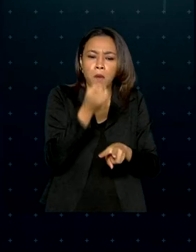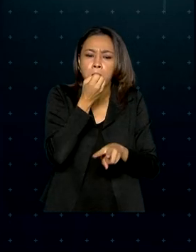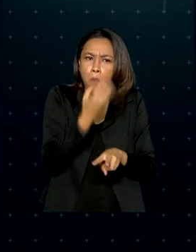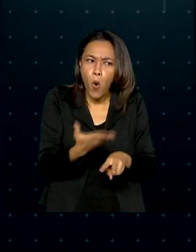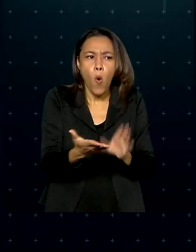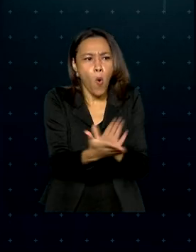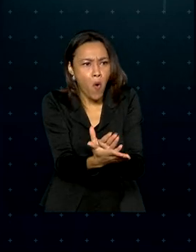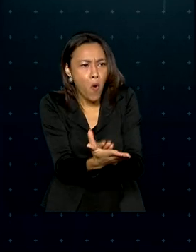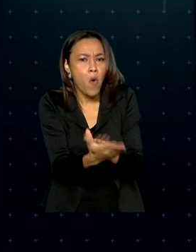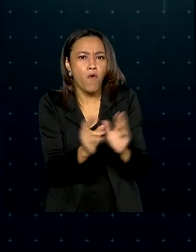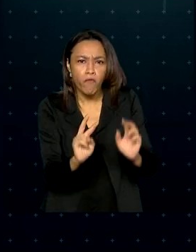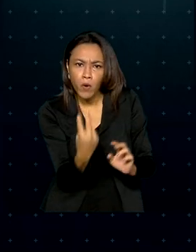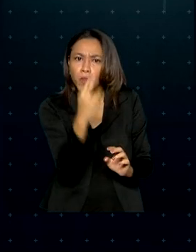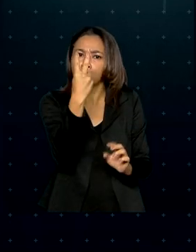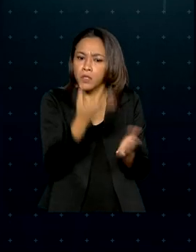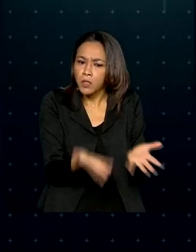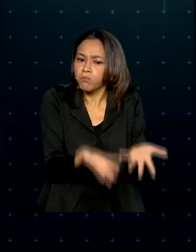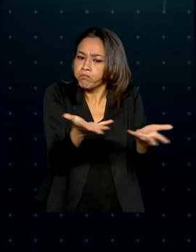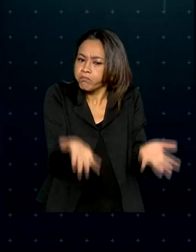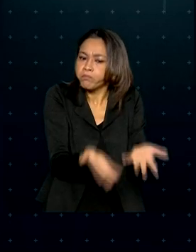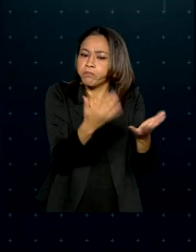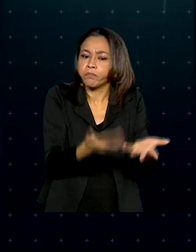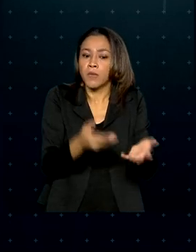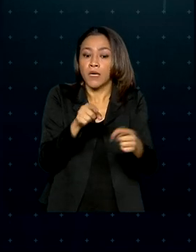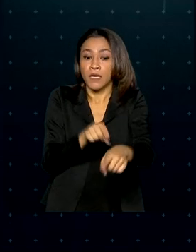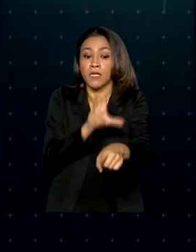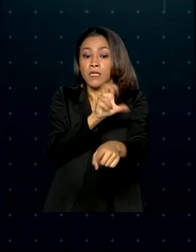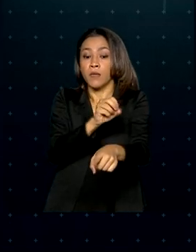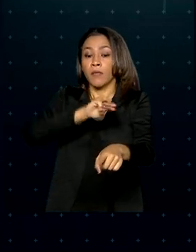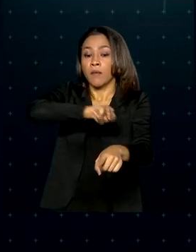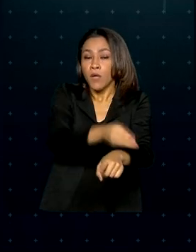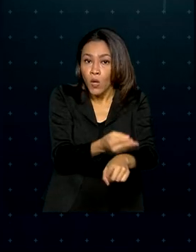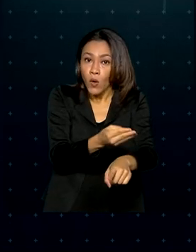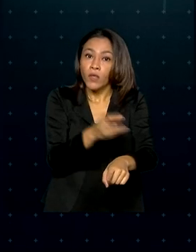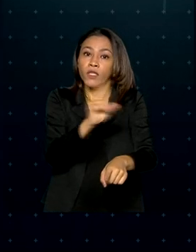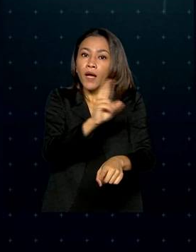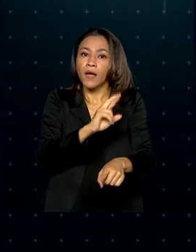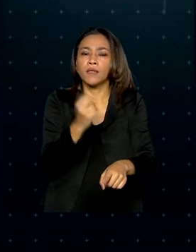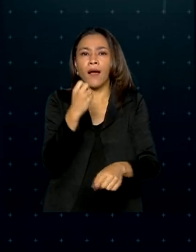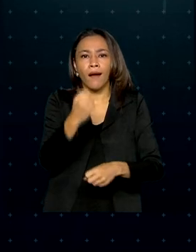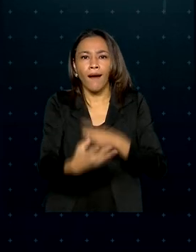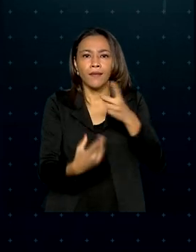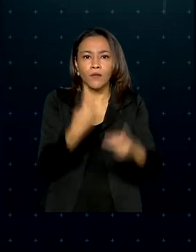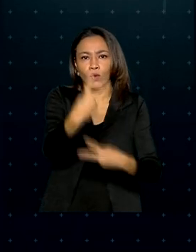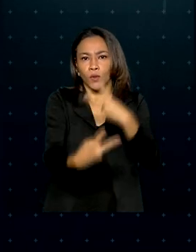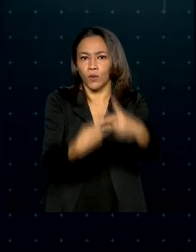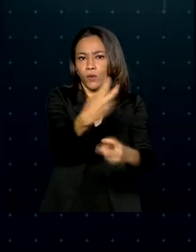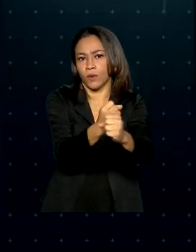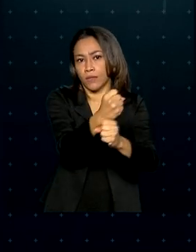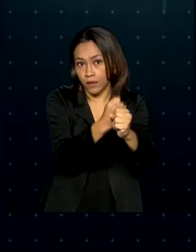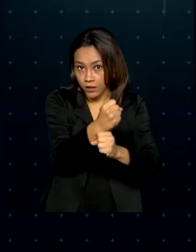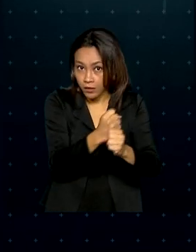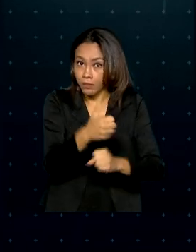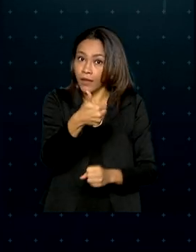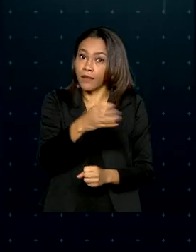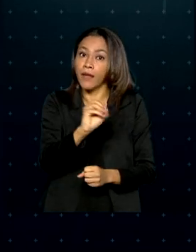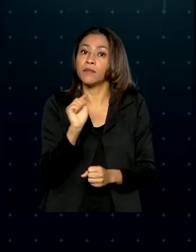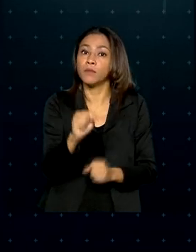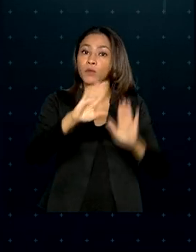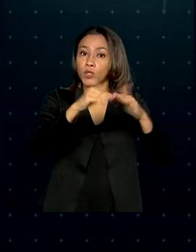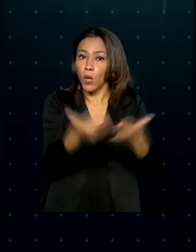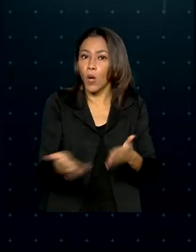50 milhões de reais, também a cada dois anos, destinados a 10 mil escolas. E, por último, a